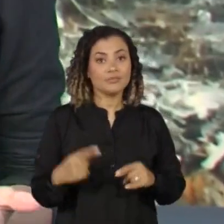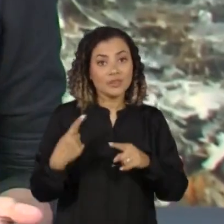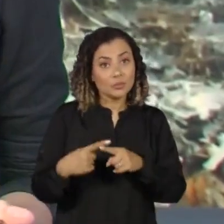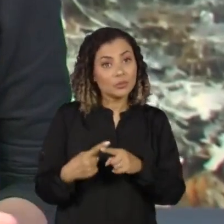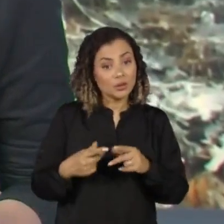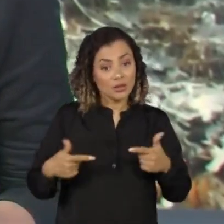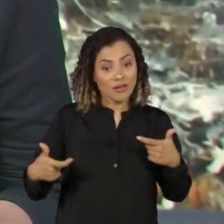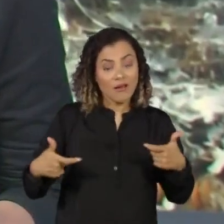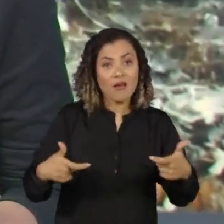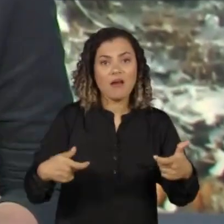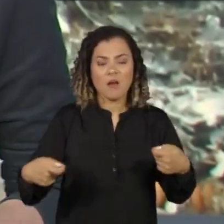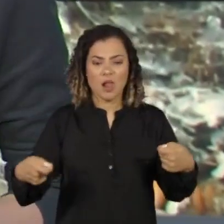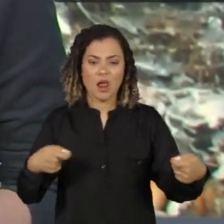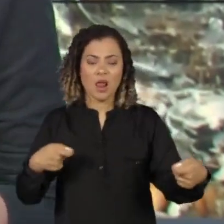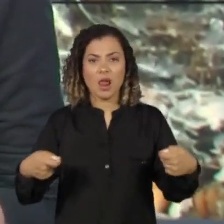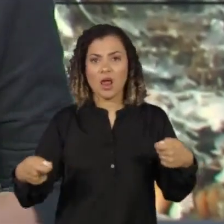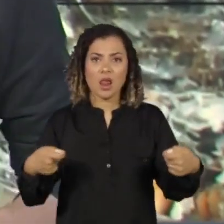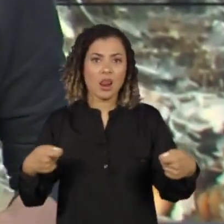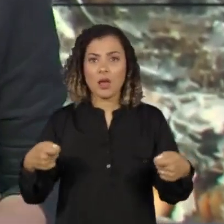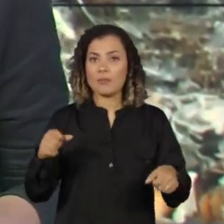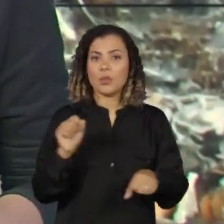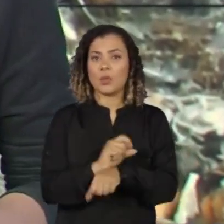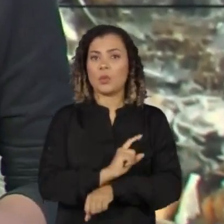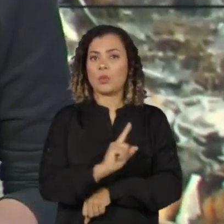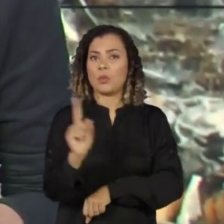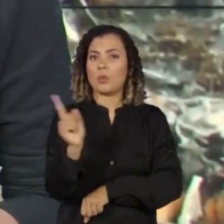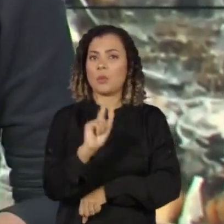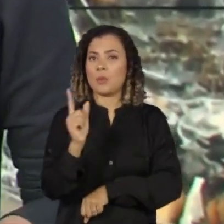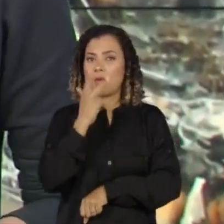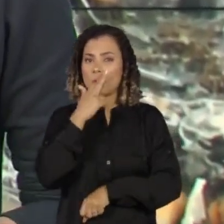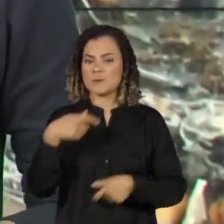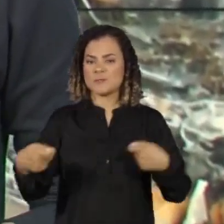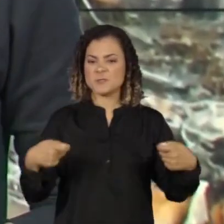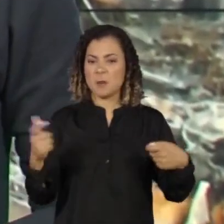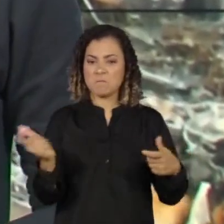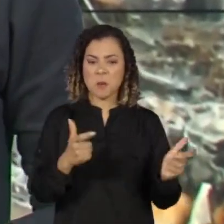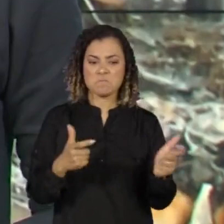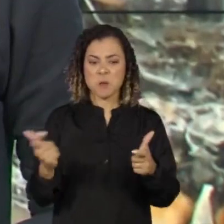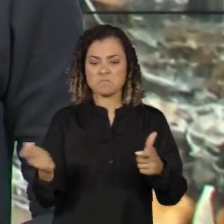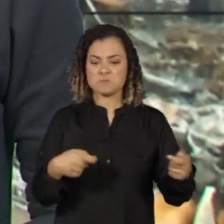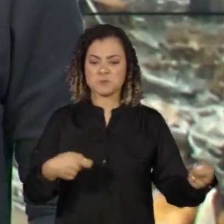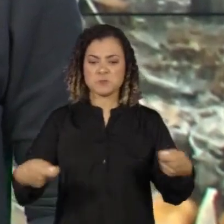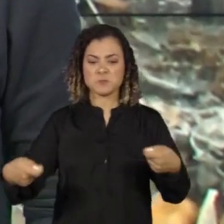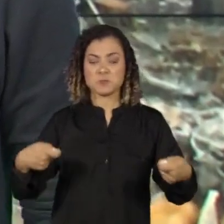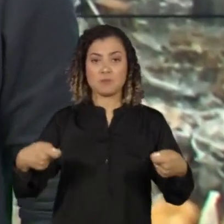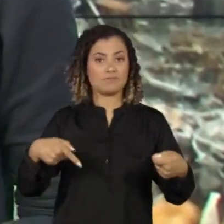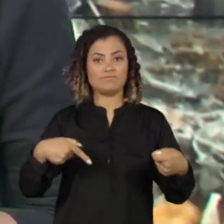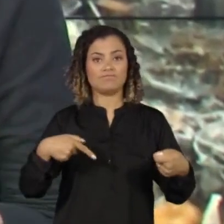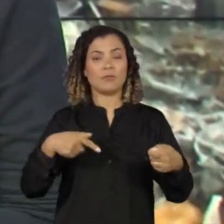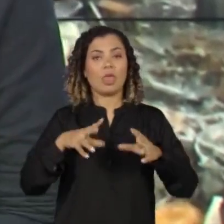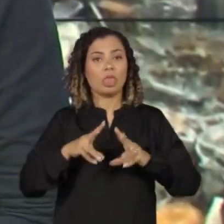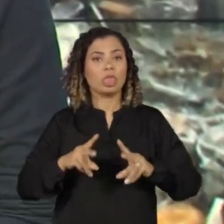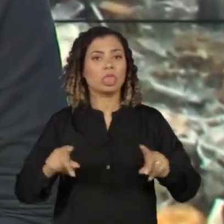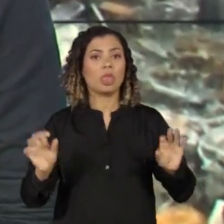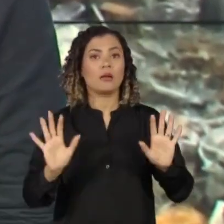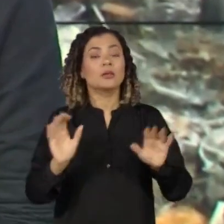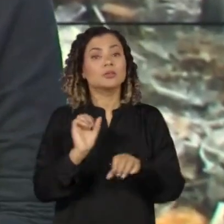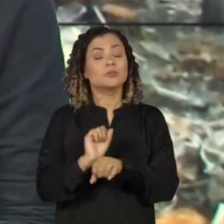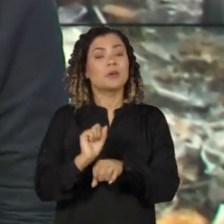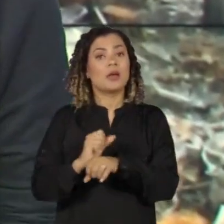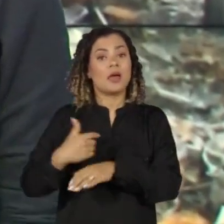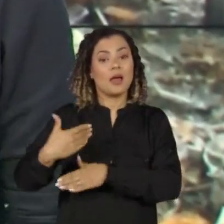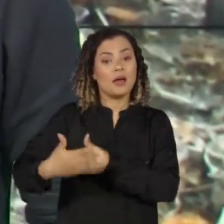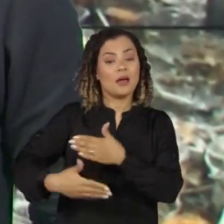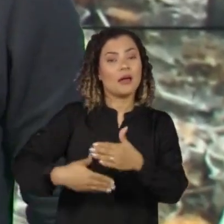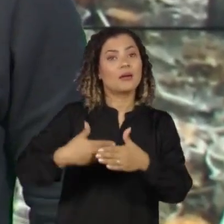abertas pelo conflito não cicatrizam tão rápido. Numa expectativa otimista, serão necessárias duas gerações até